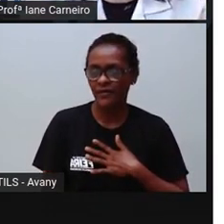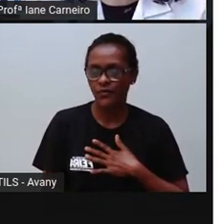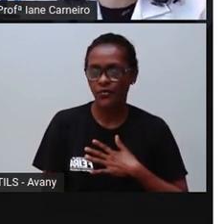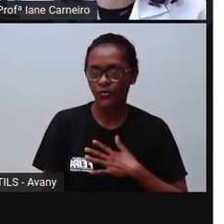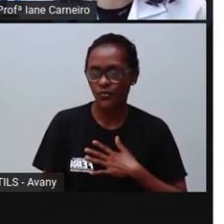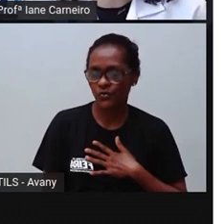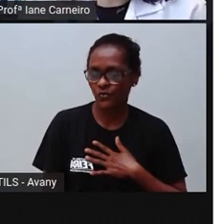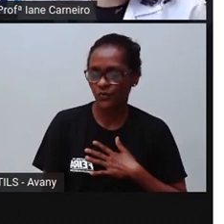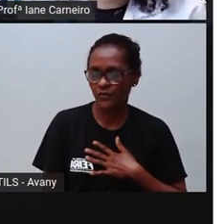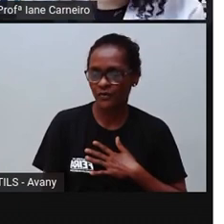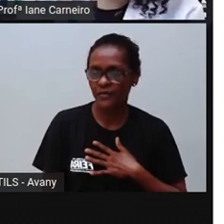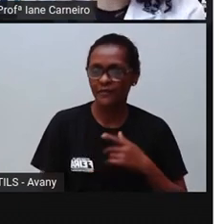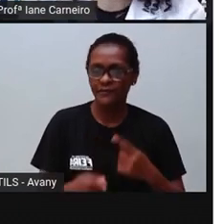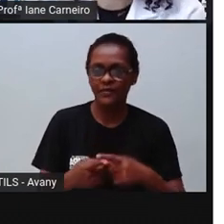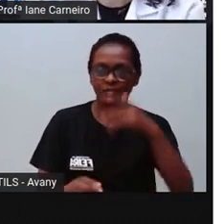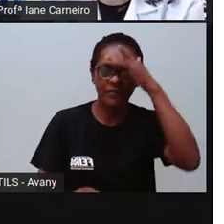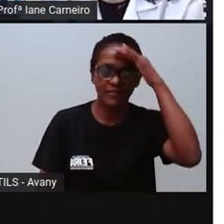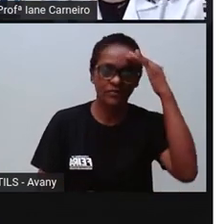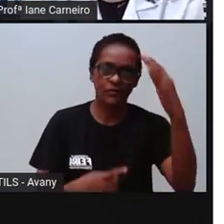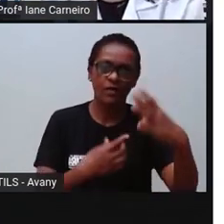conselhos bem legais.